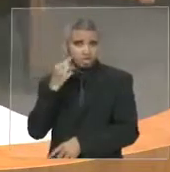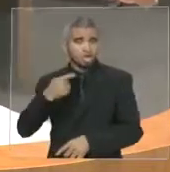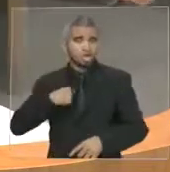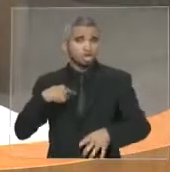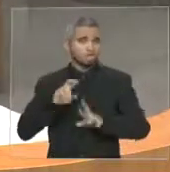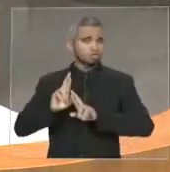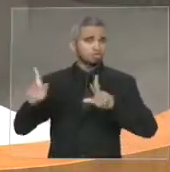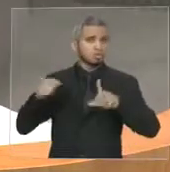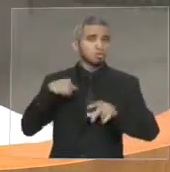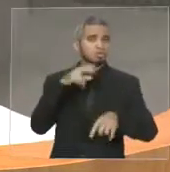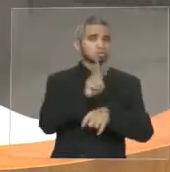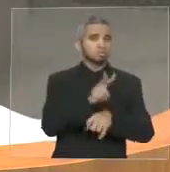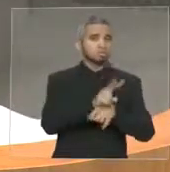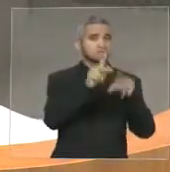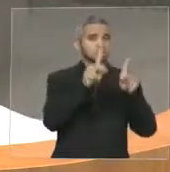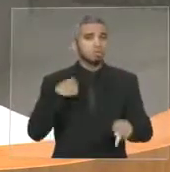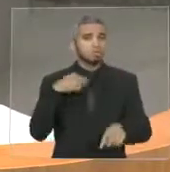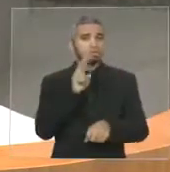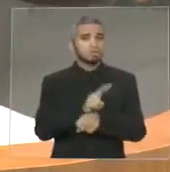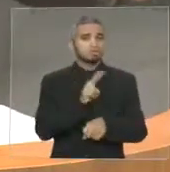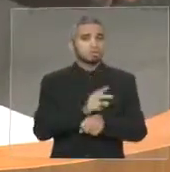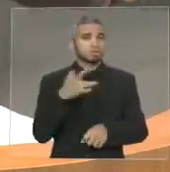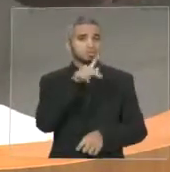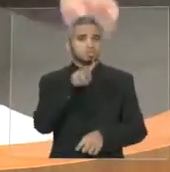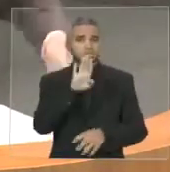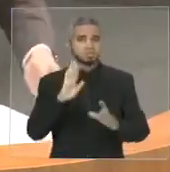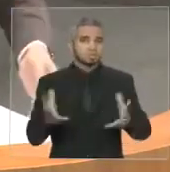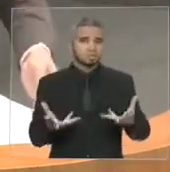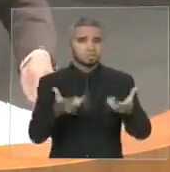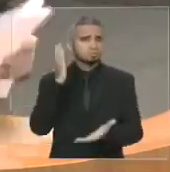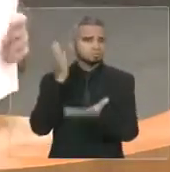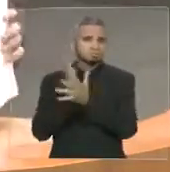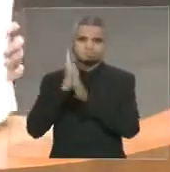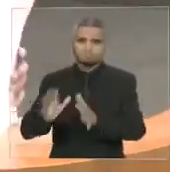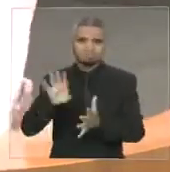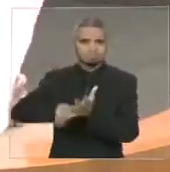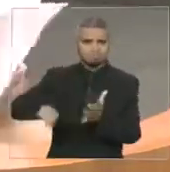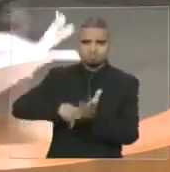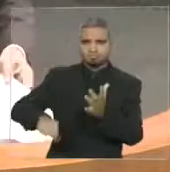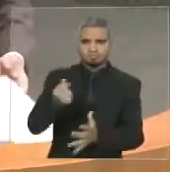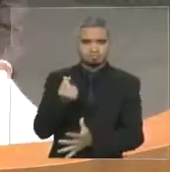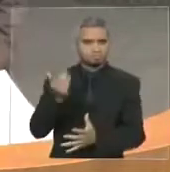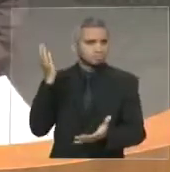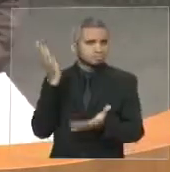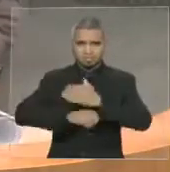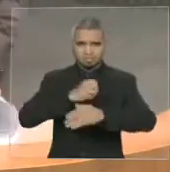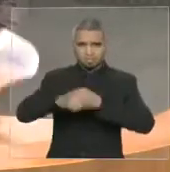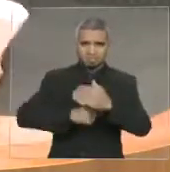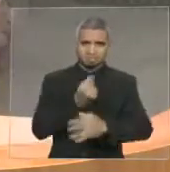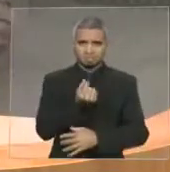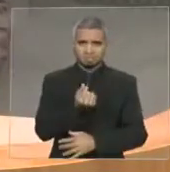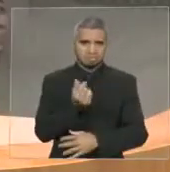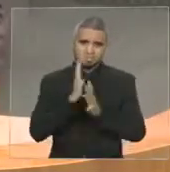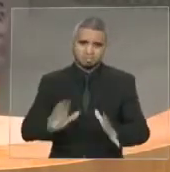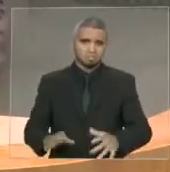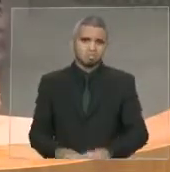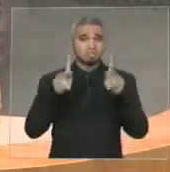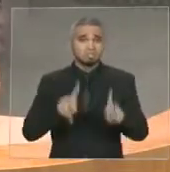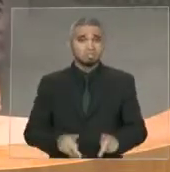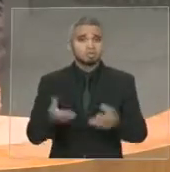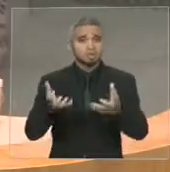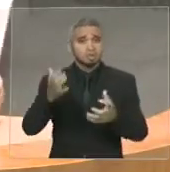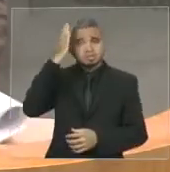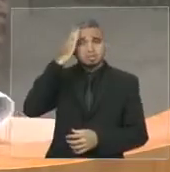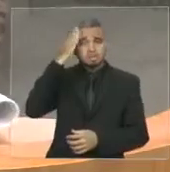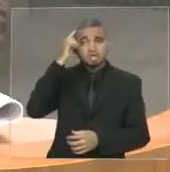estou defendendo o povo, estou defendendo a saúde pública de qualidade. Chega de corrupção, chega de desvio do recurso público. E a população quer saber quando